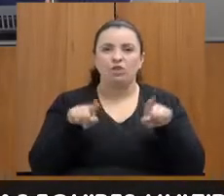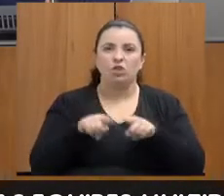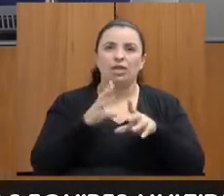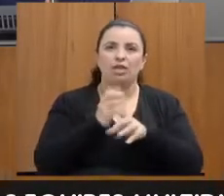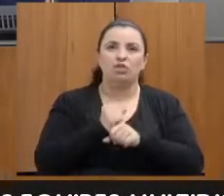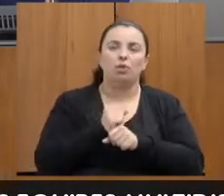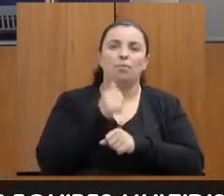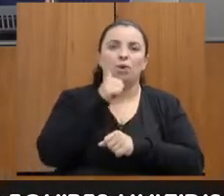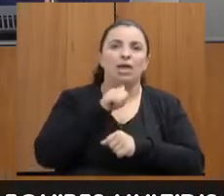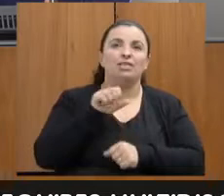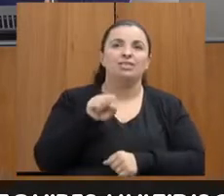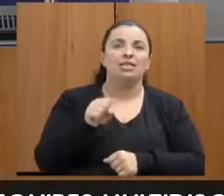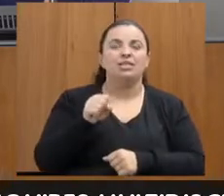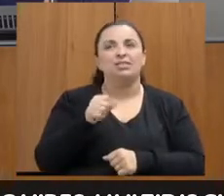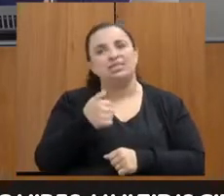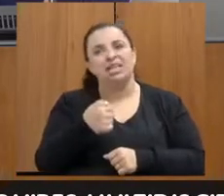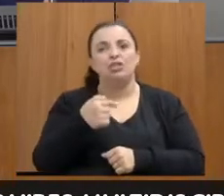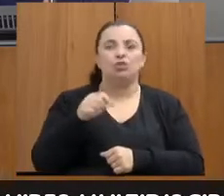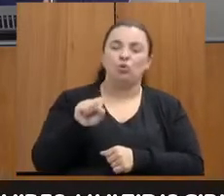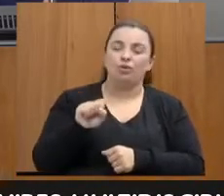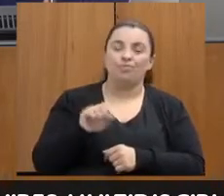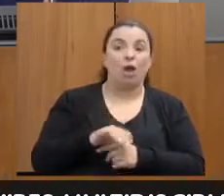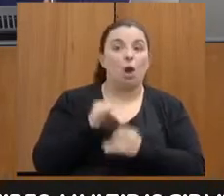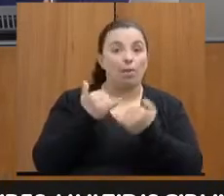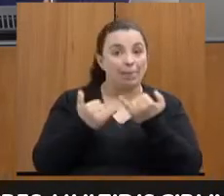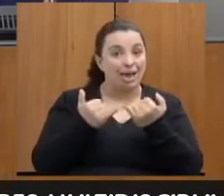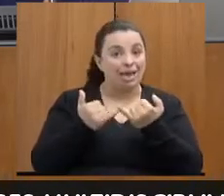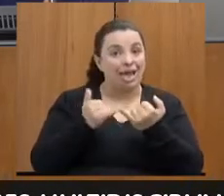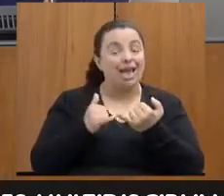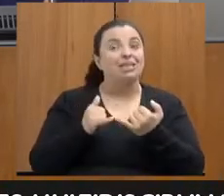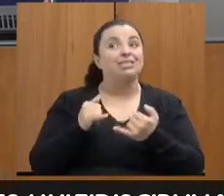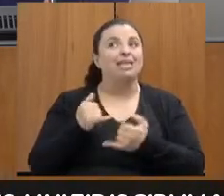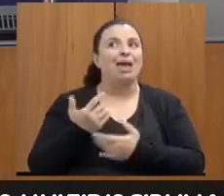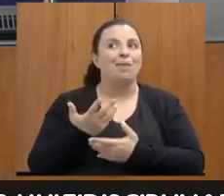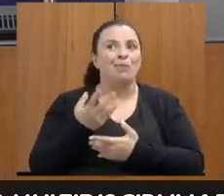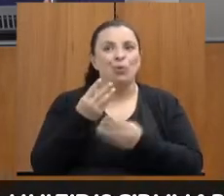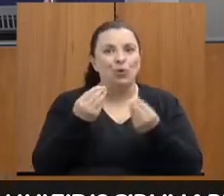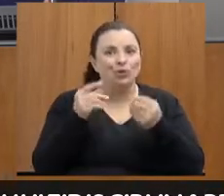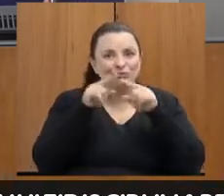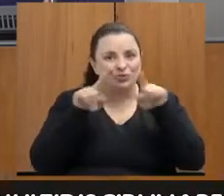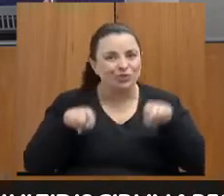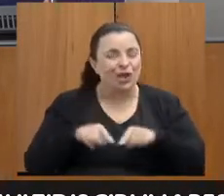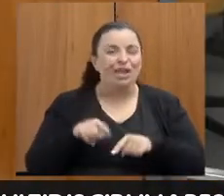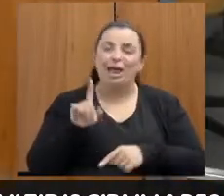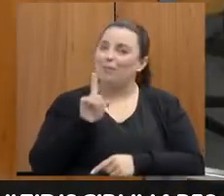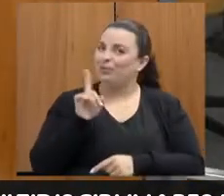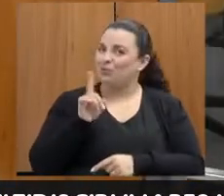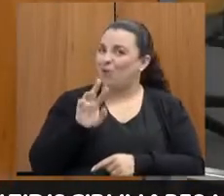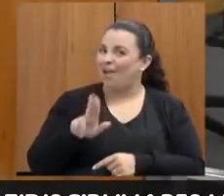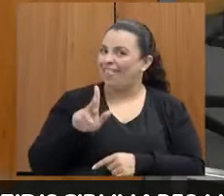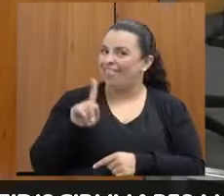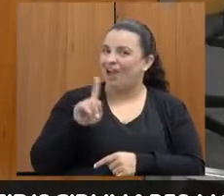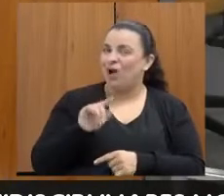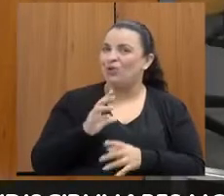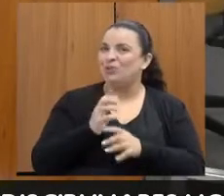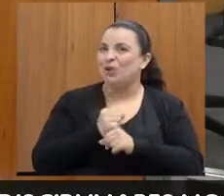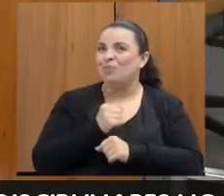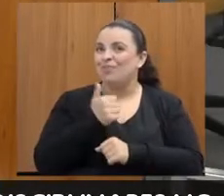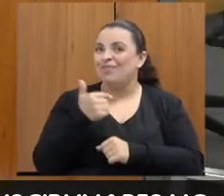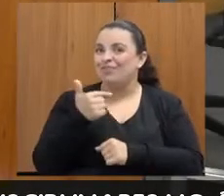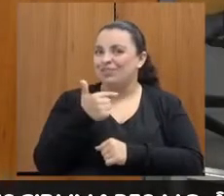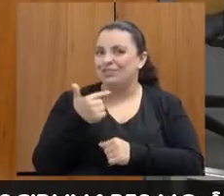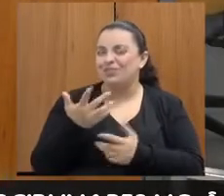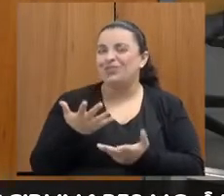ressaltar que parece que a gente tem muito servidor, mas não tem, gente. calcula. Eu coloquei a quantidade lá da estimativa de 670 mil